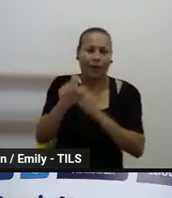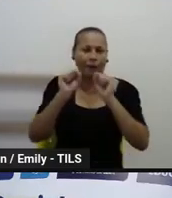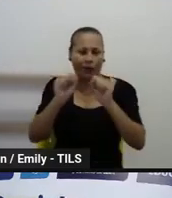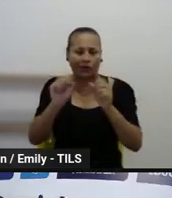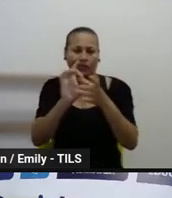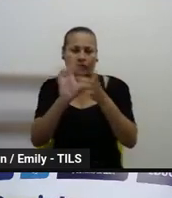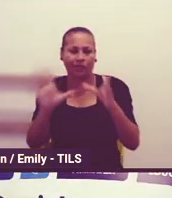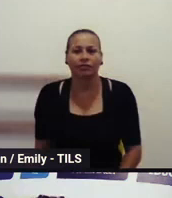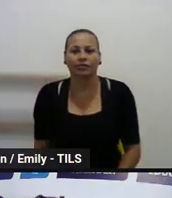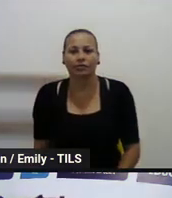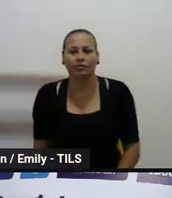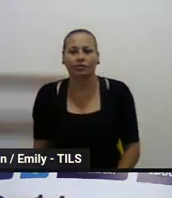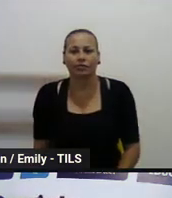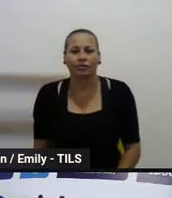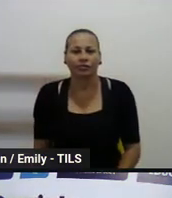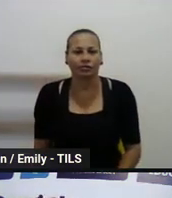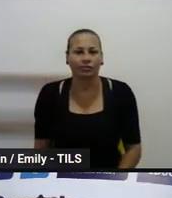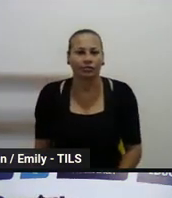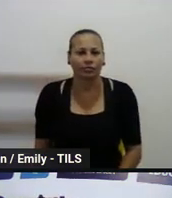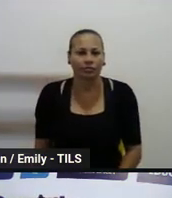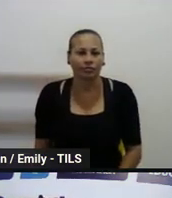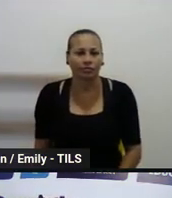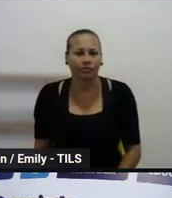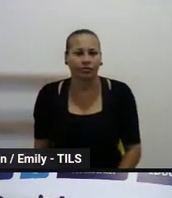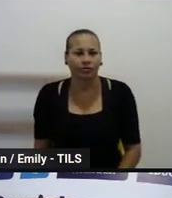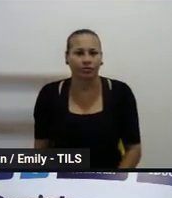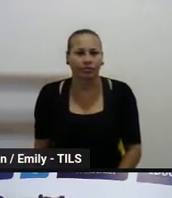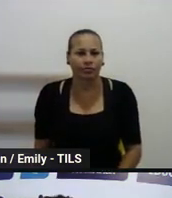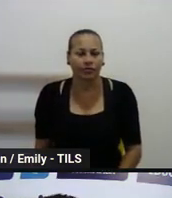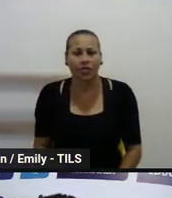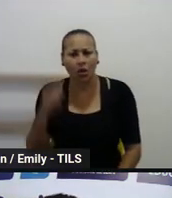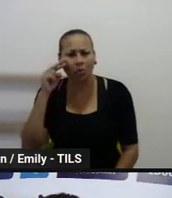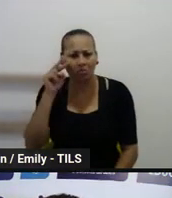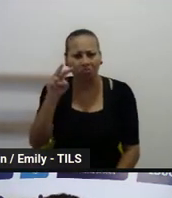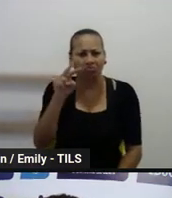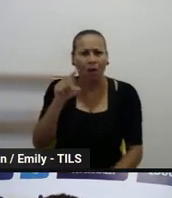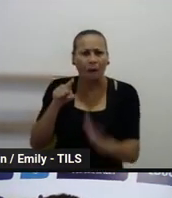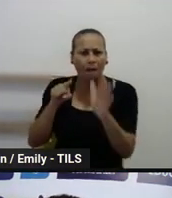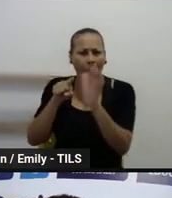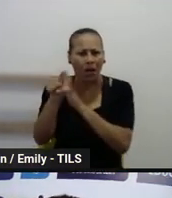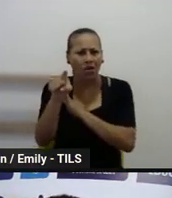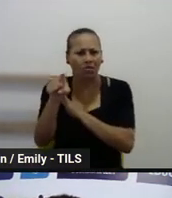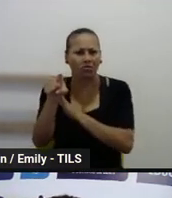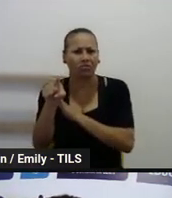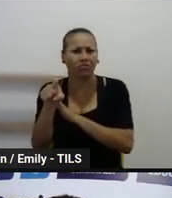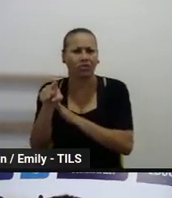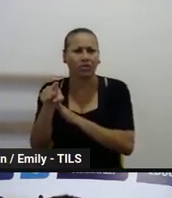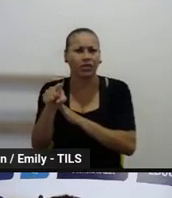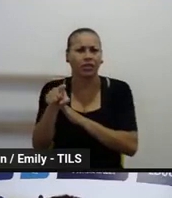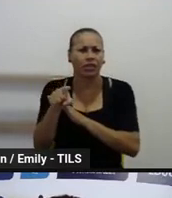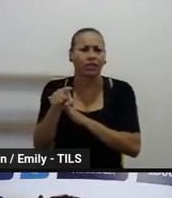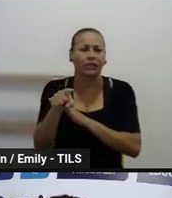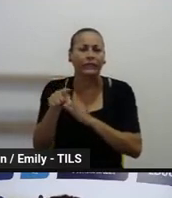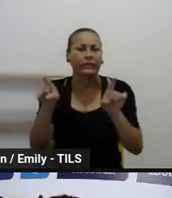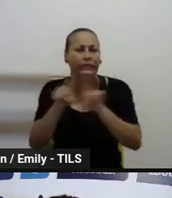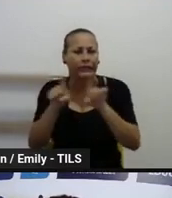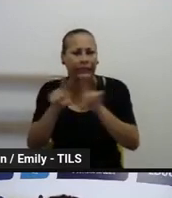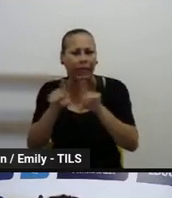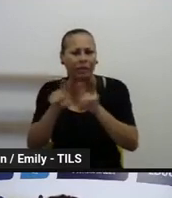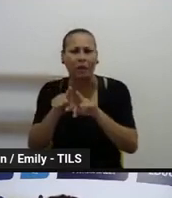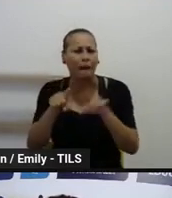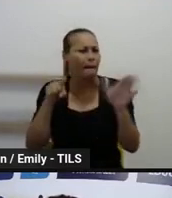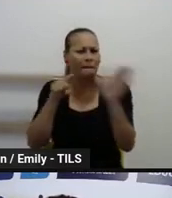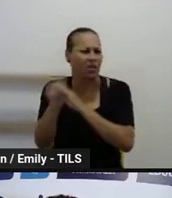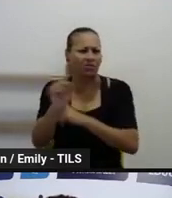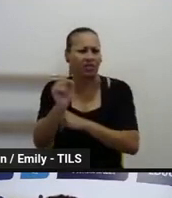de 40 horas. Eu também vi aqui, né, no chat algumas contribuições, não de perguntas,